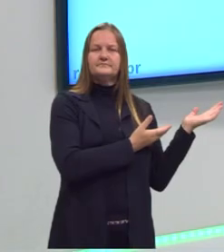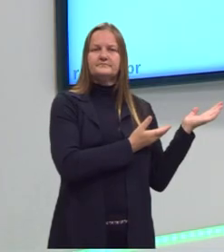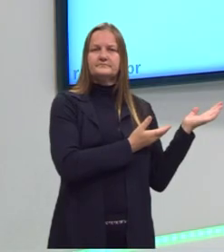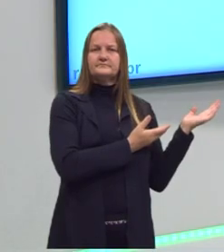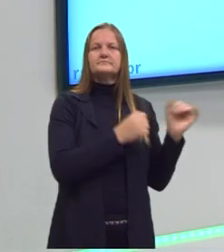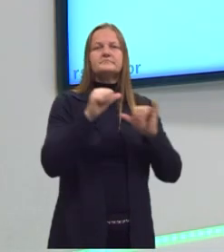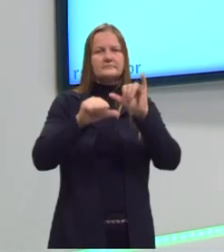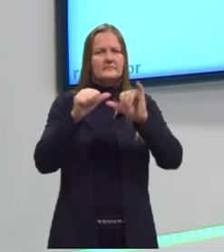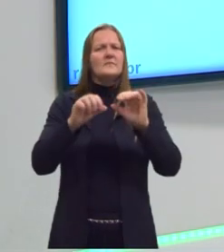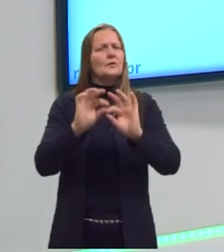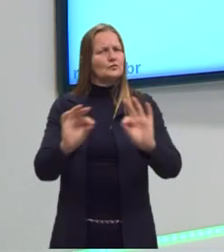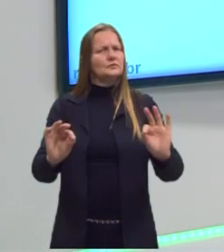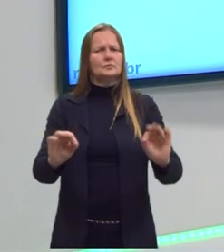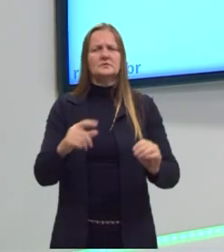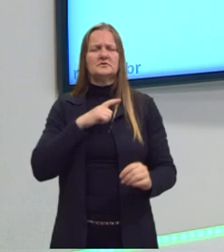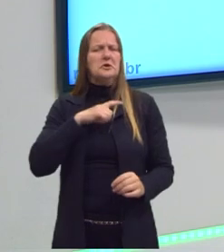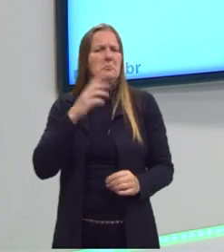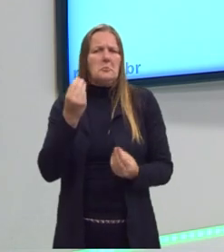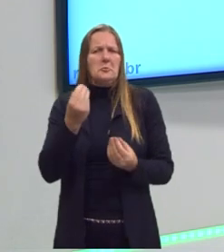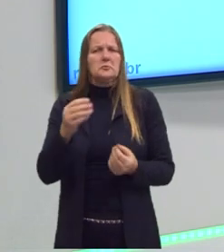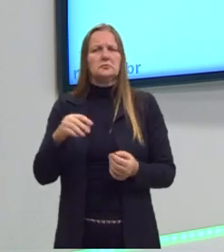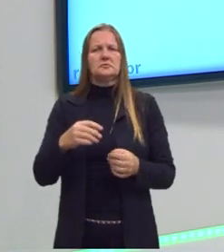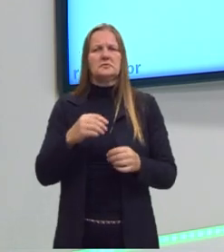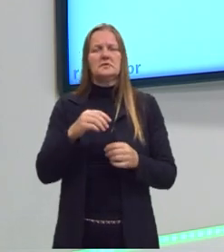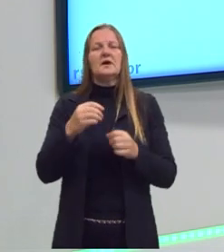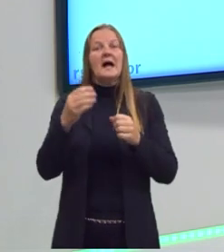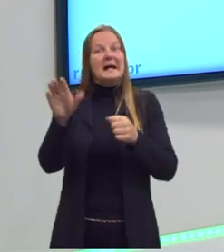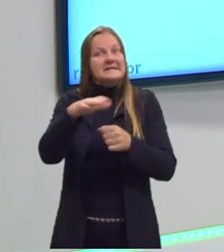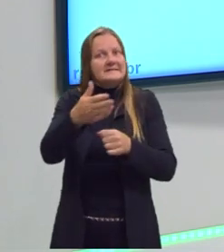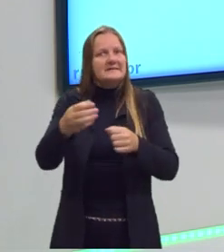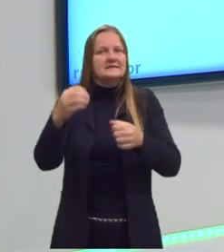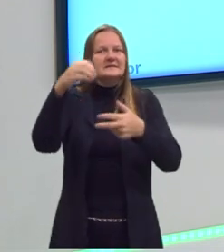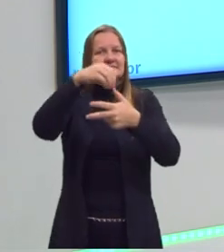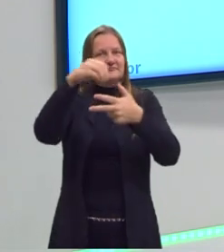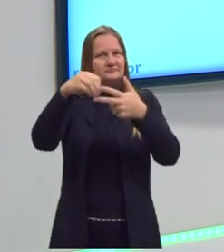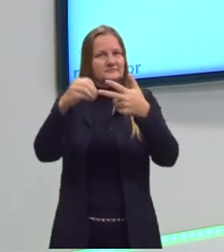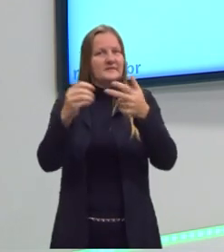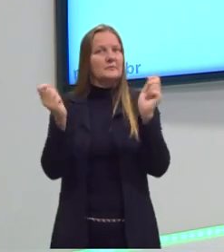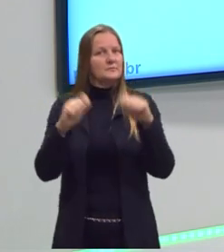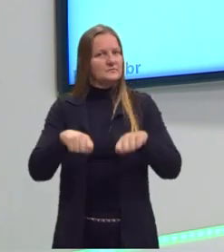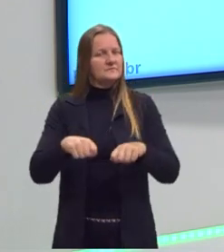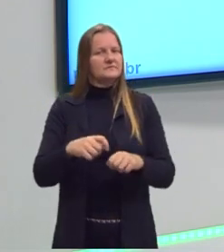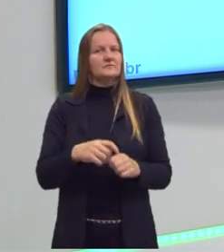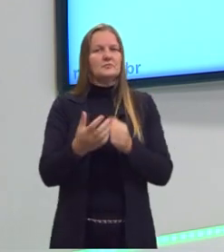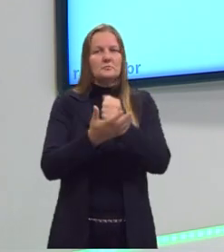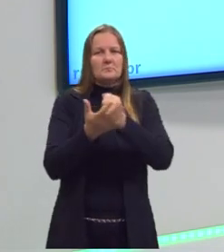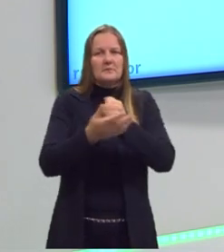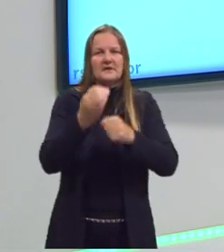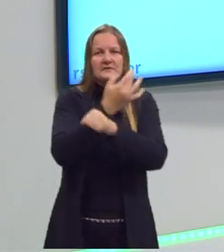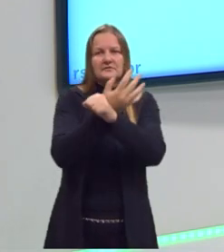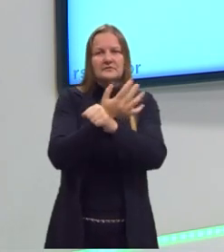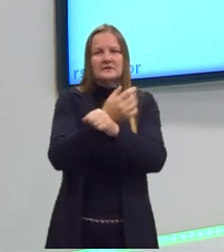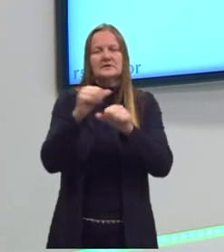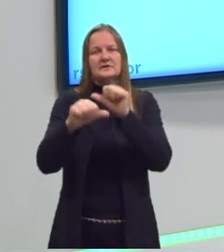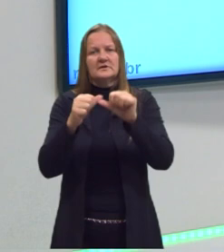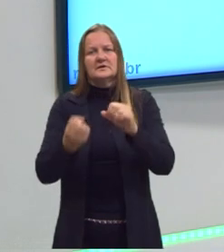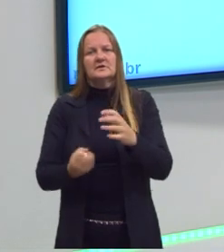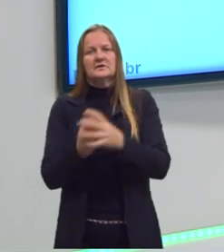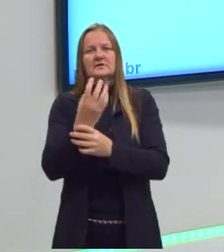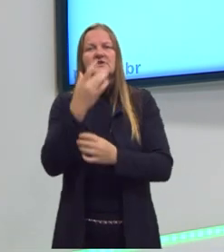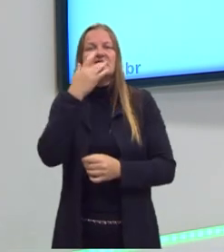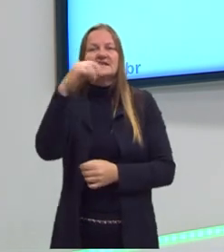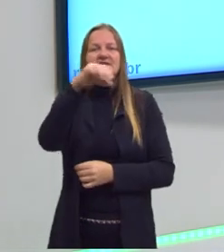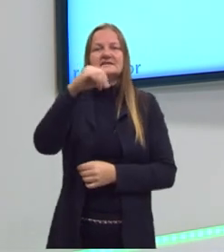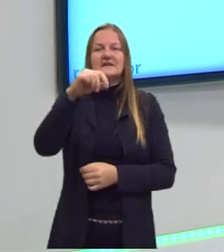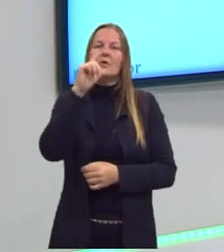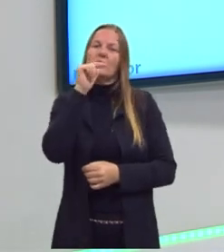ela é bem comum, tá? De aparecer nas questões, porque eu tenho uma base e um ácido formando um sal